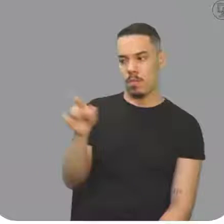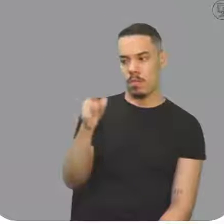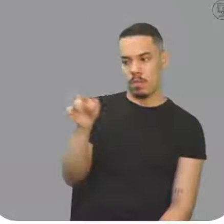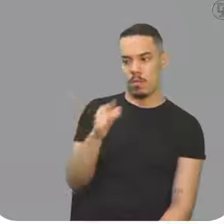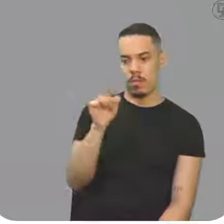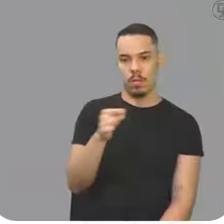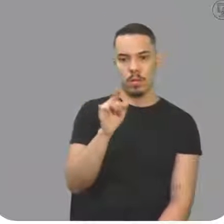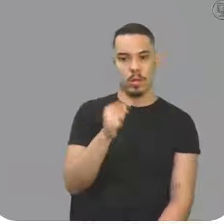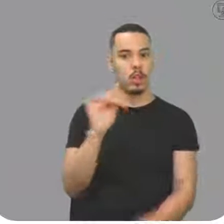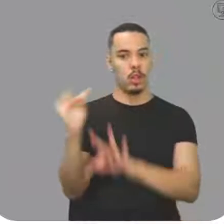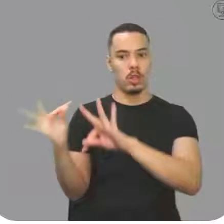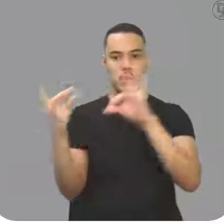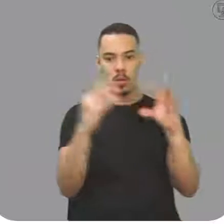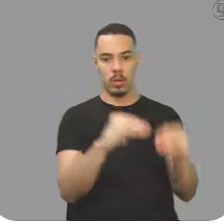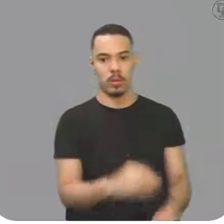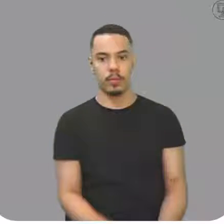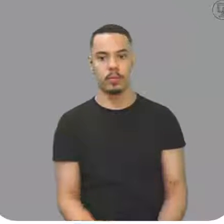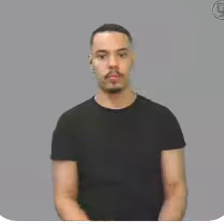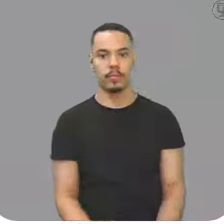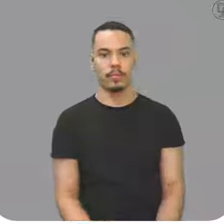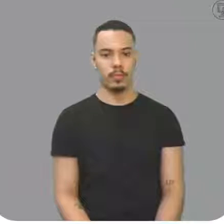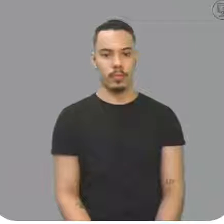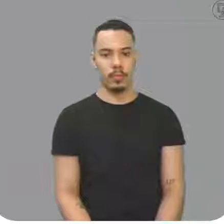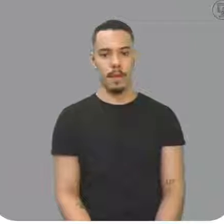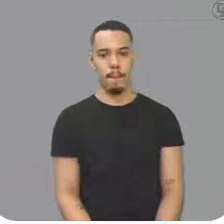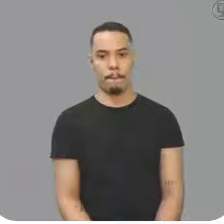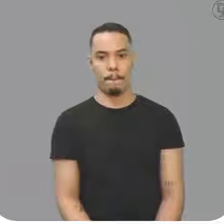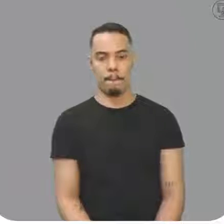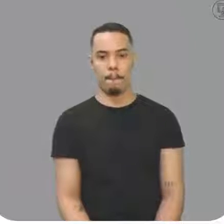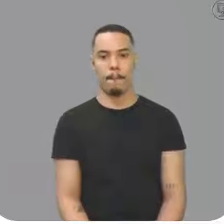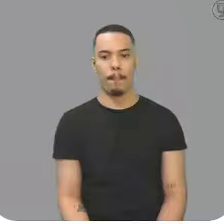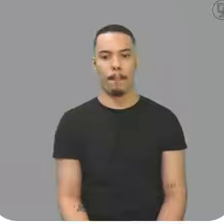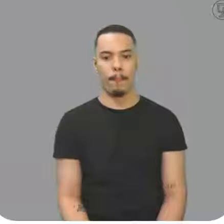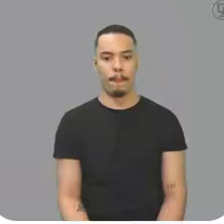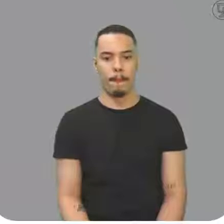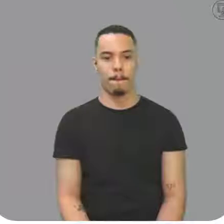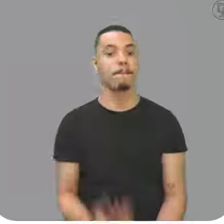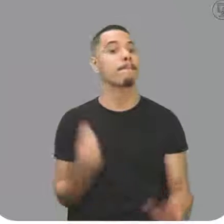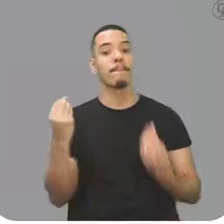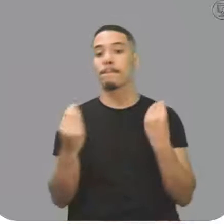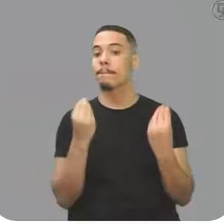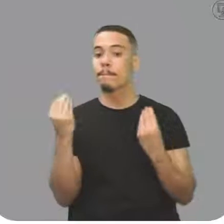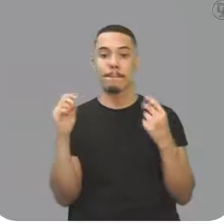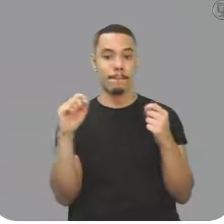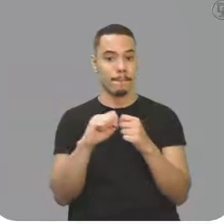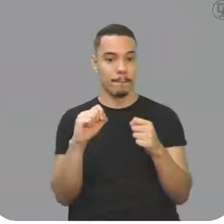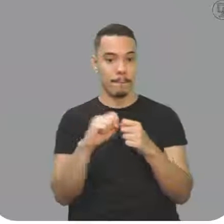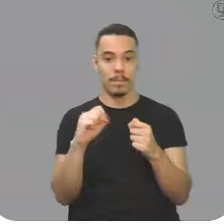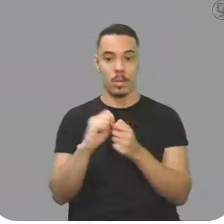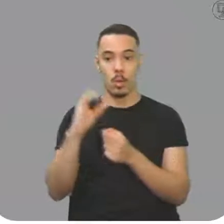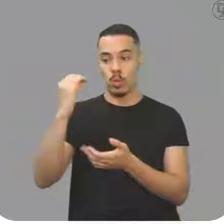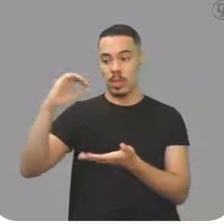Andar todas, 0, 0, 5, 4, 9. 5 casa. Deu 0